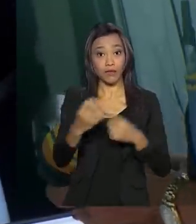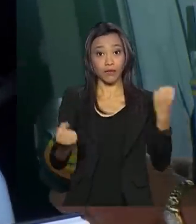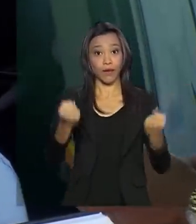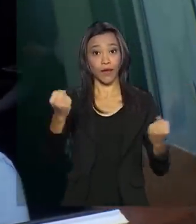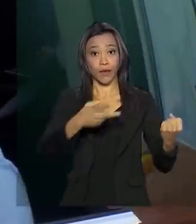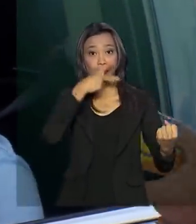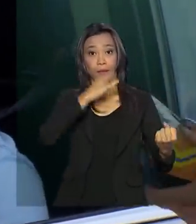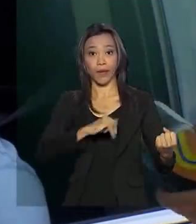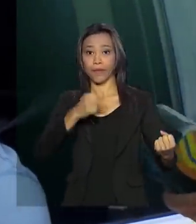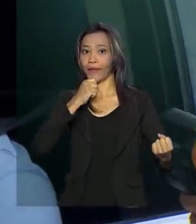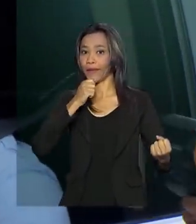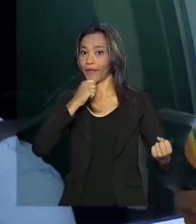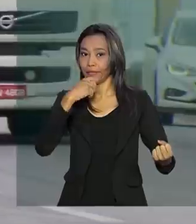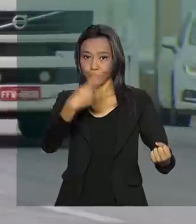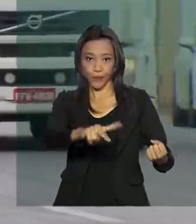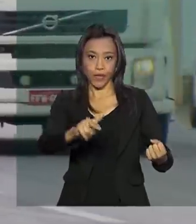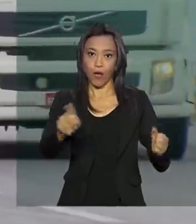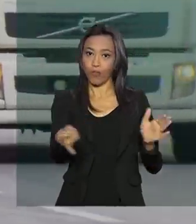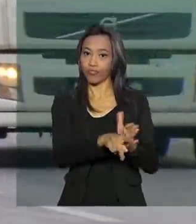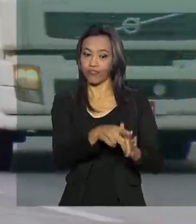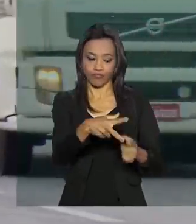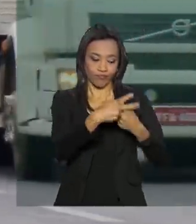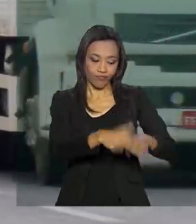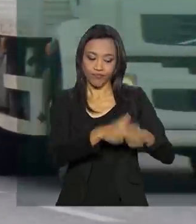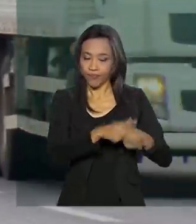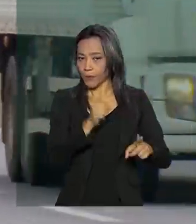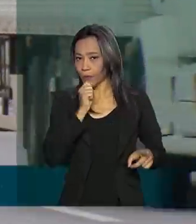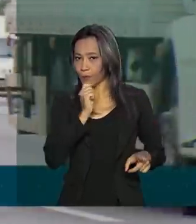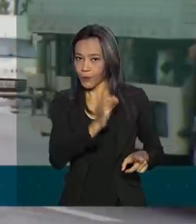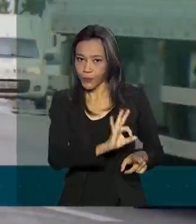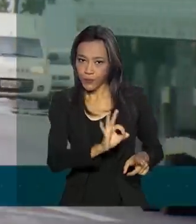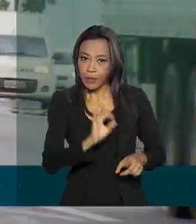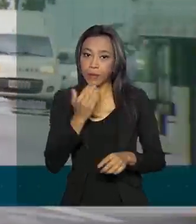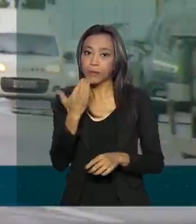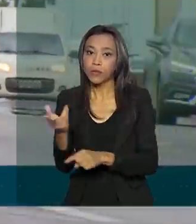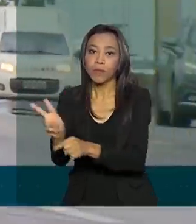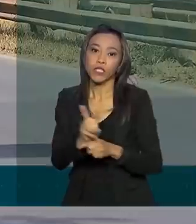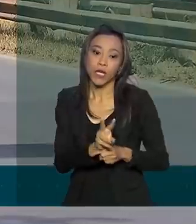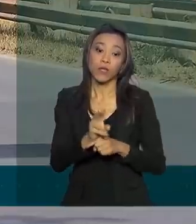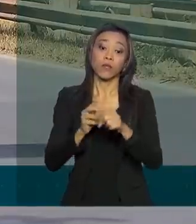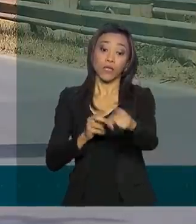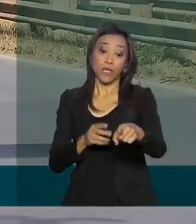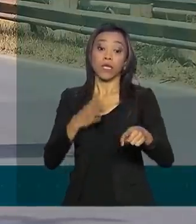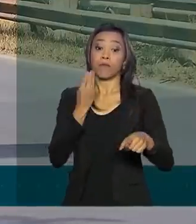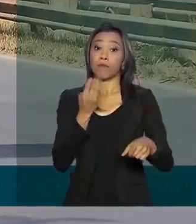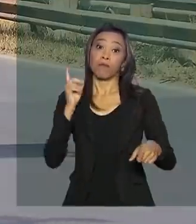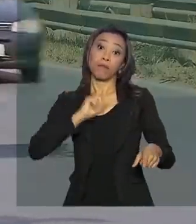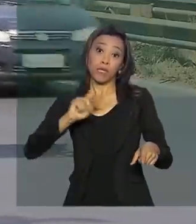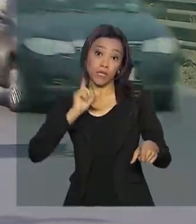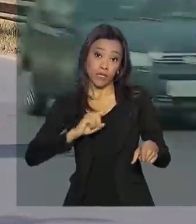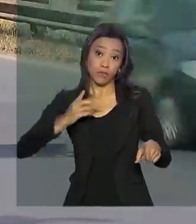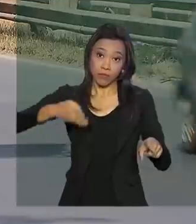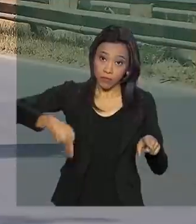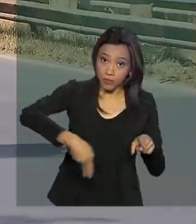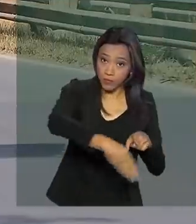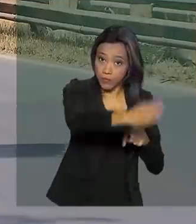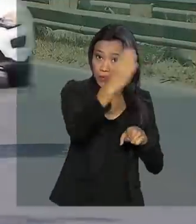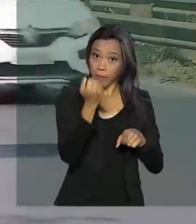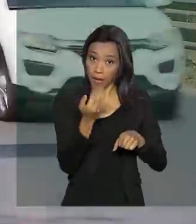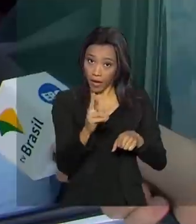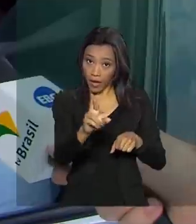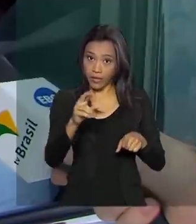tinha feito a revisão no dele. No caminho de Brasília a Uberlândia, em Minas Gerais, ele sabe que a atenção tem que ser